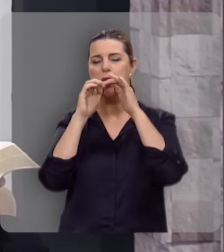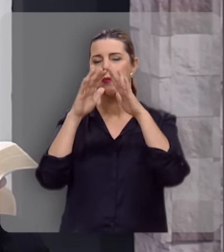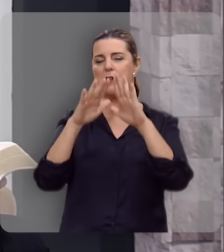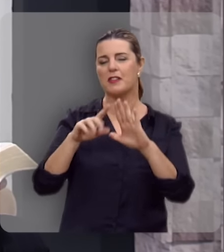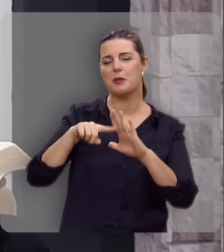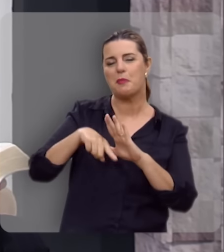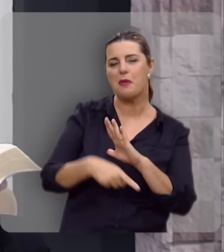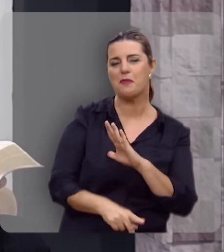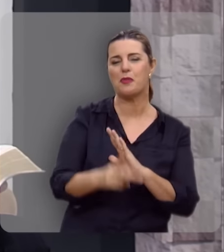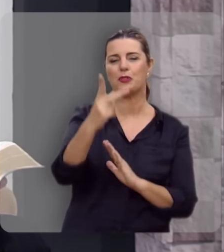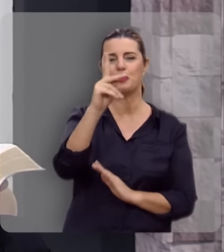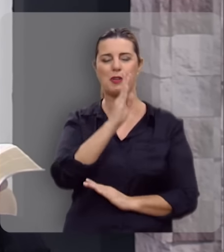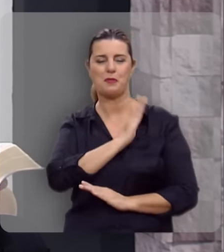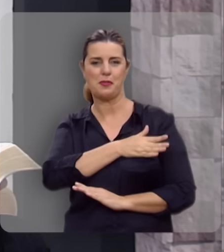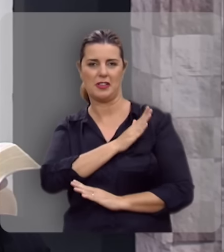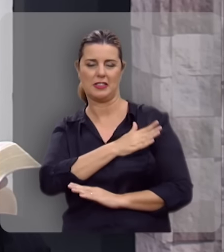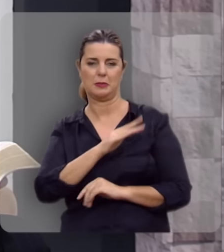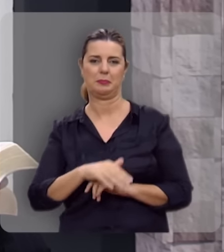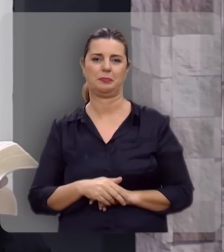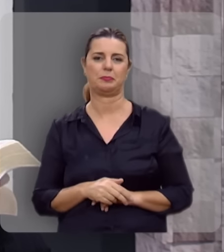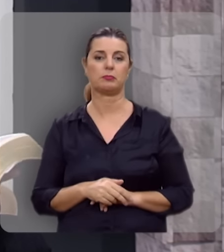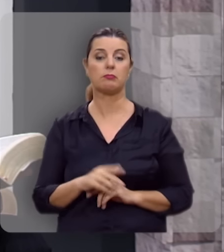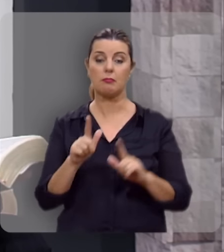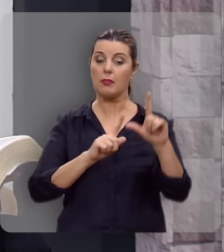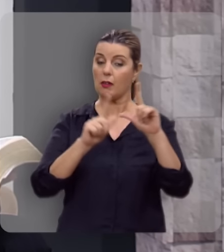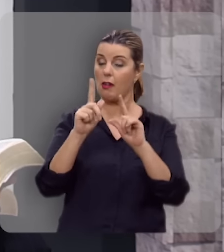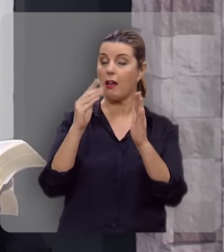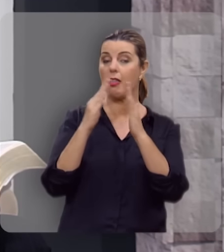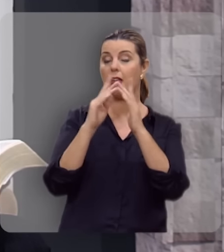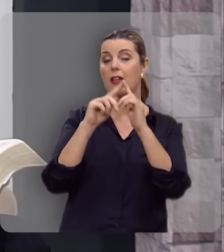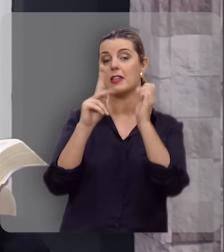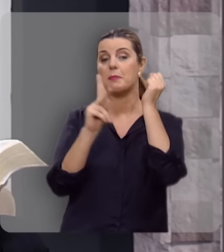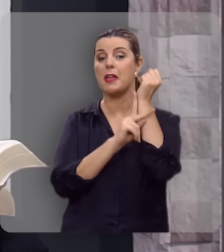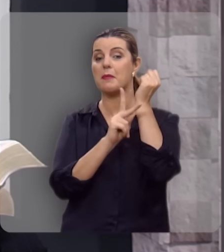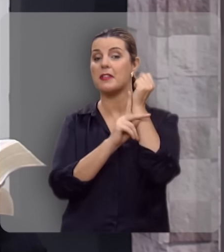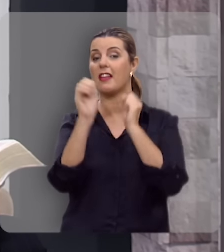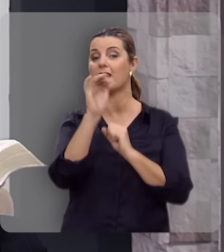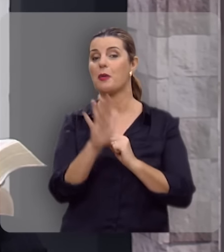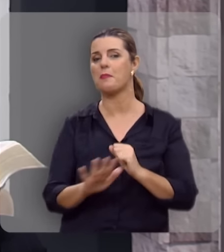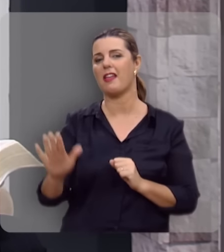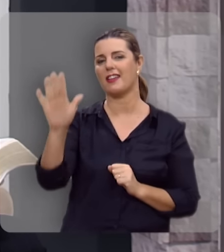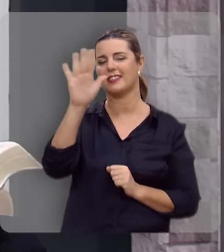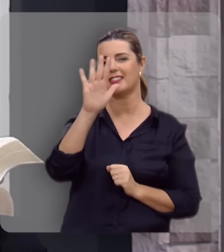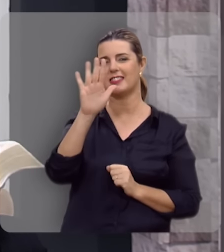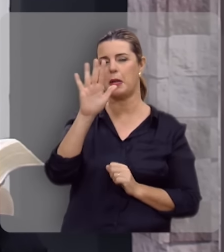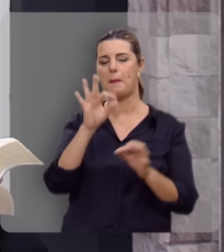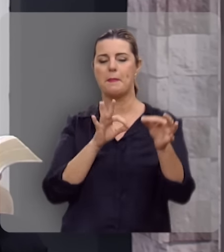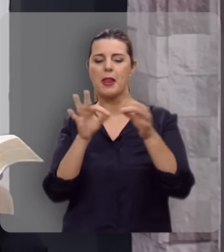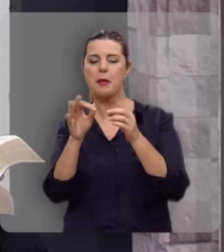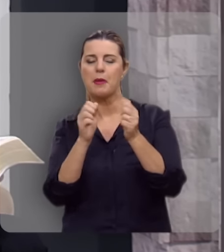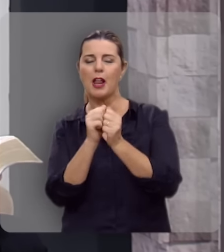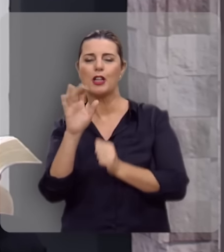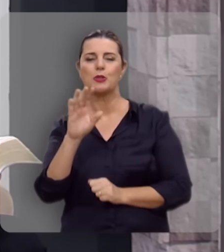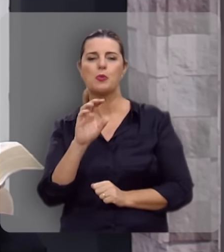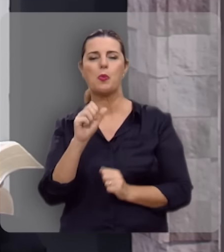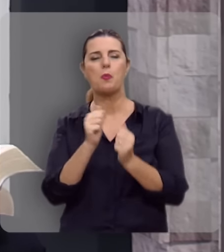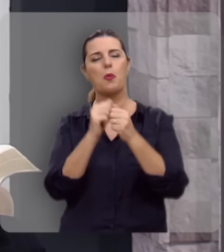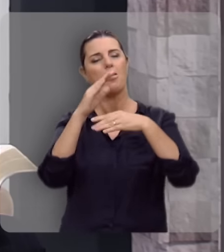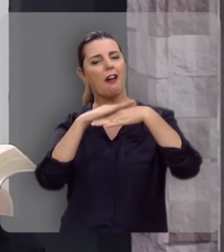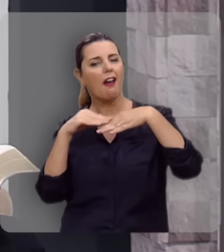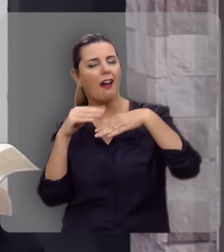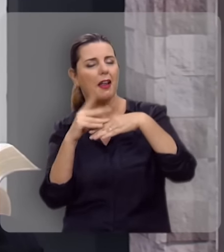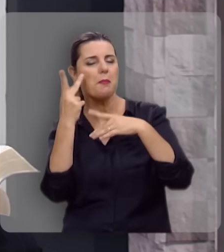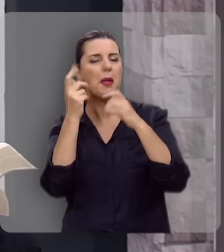abençoe profundamente o seu coração. Este é o programa da Igreja Presbiteriana do Brasil, preparado com muito